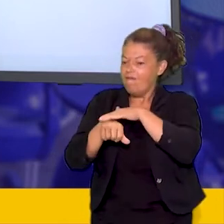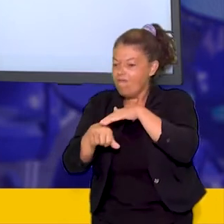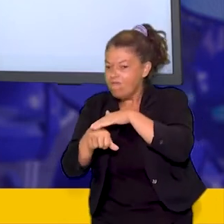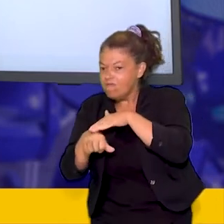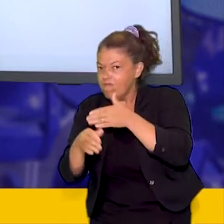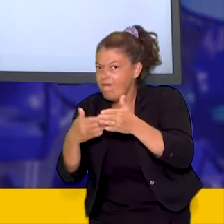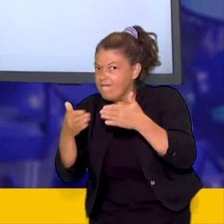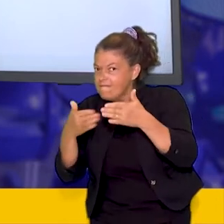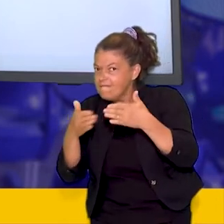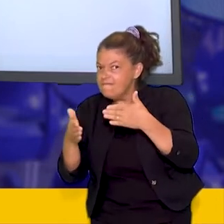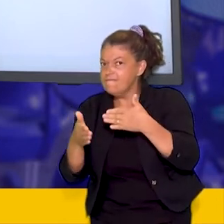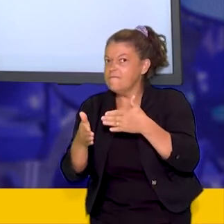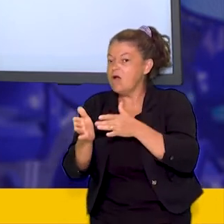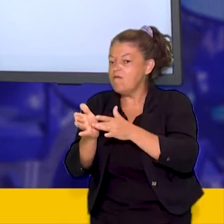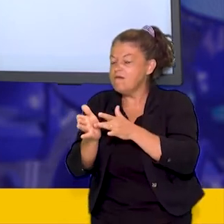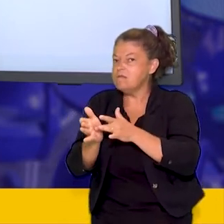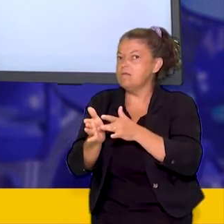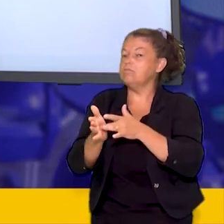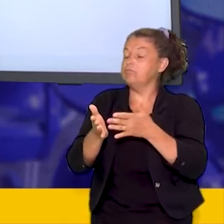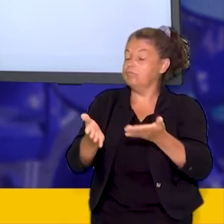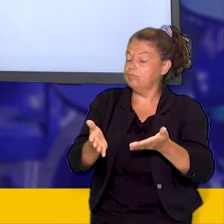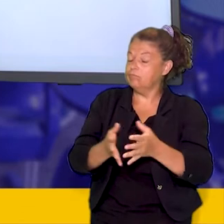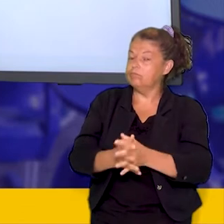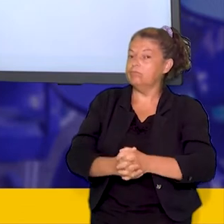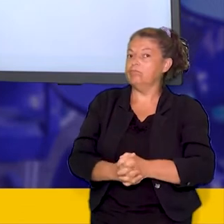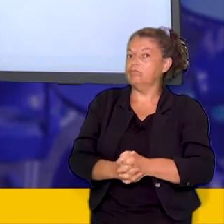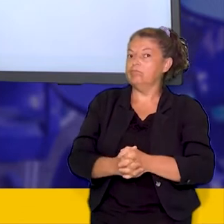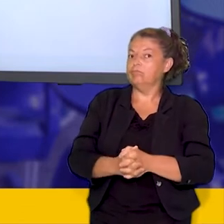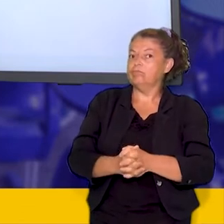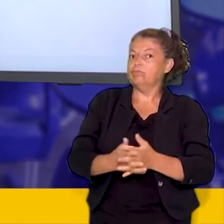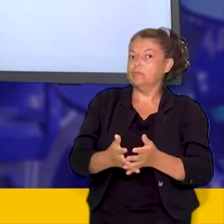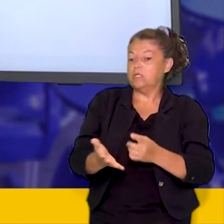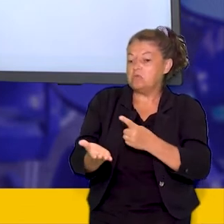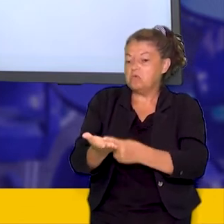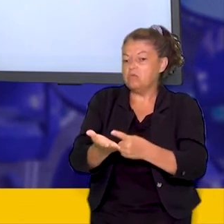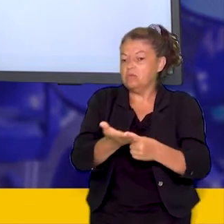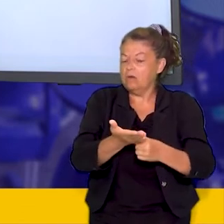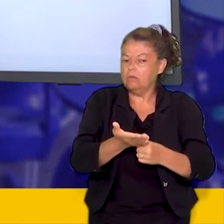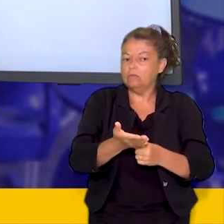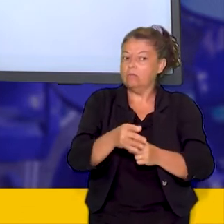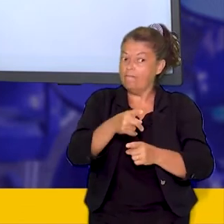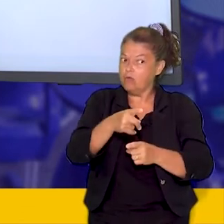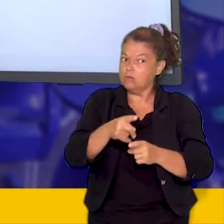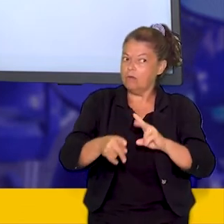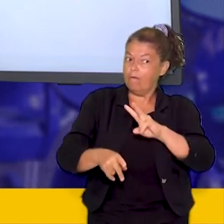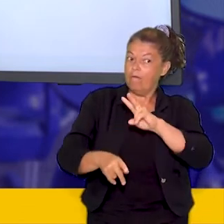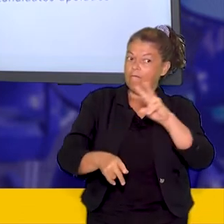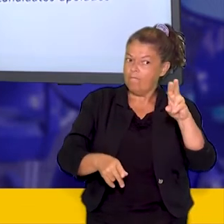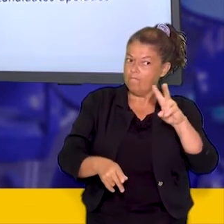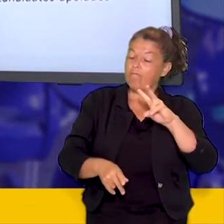o que bem caracterizava o toma-lá da carta.